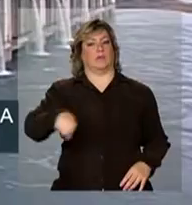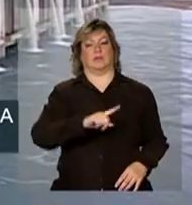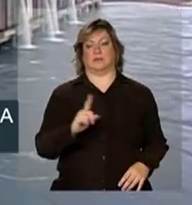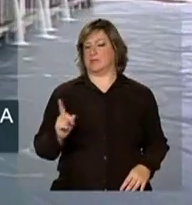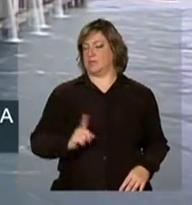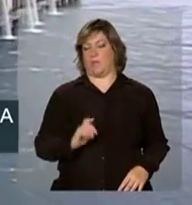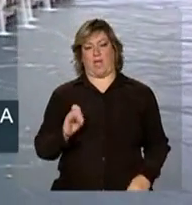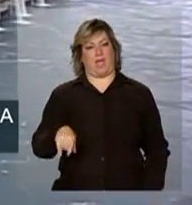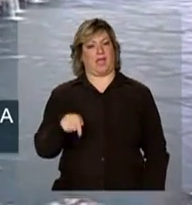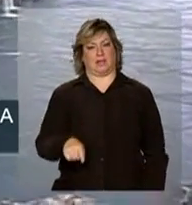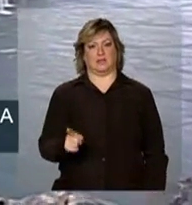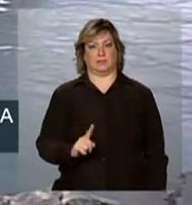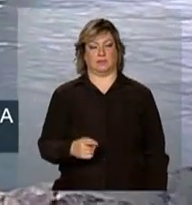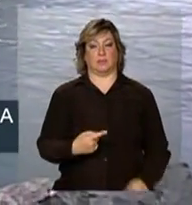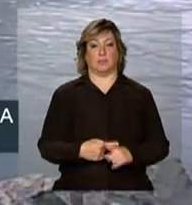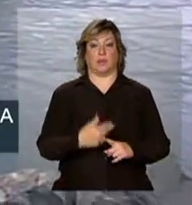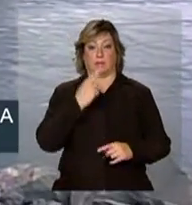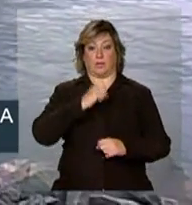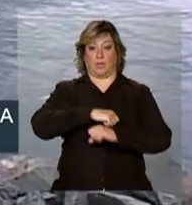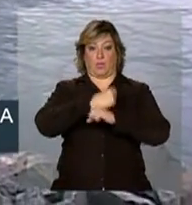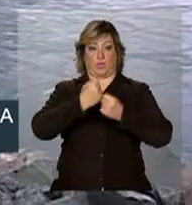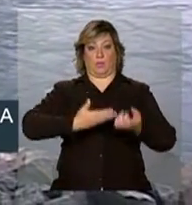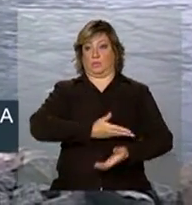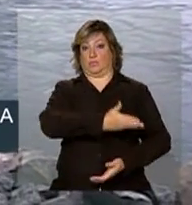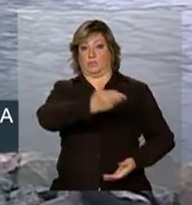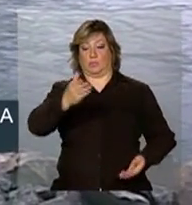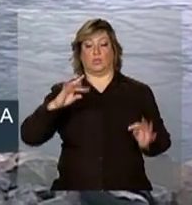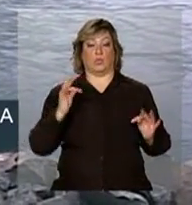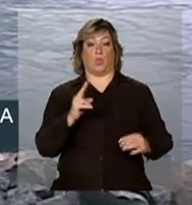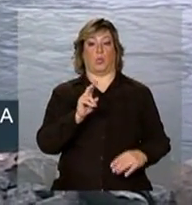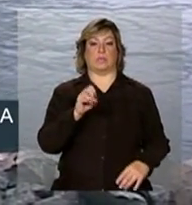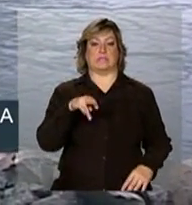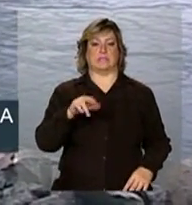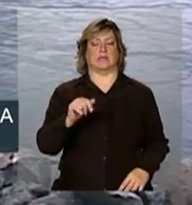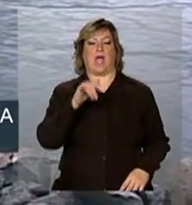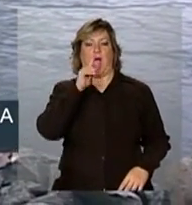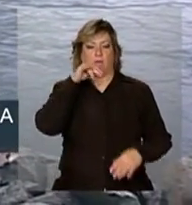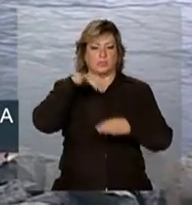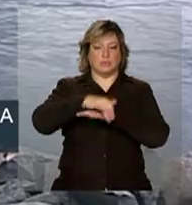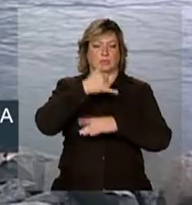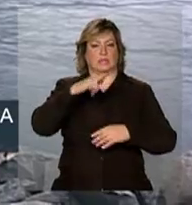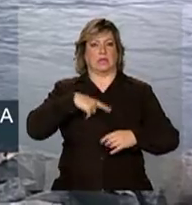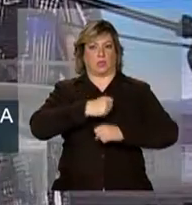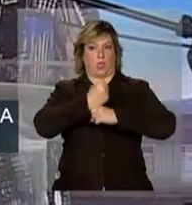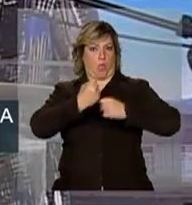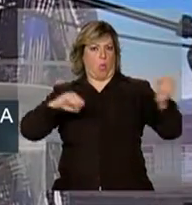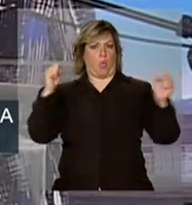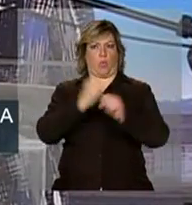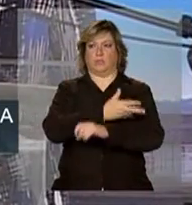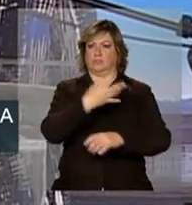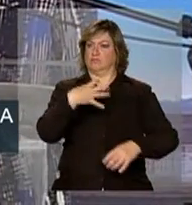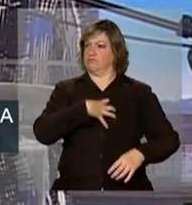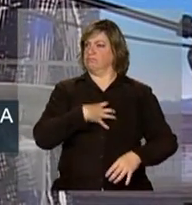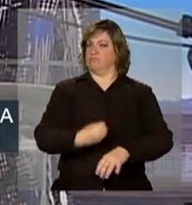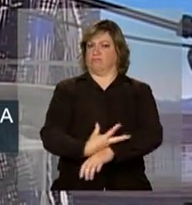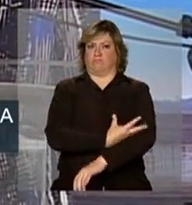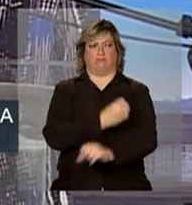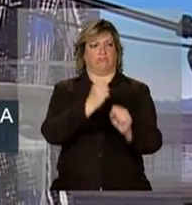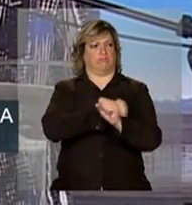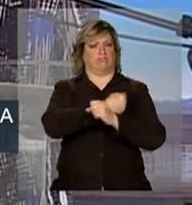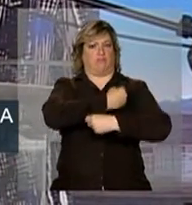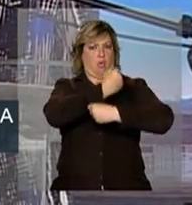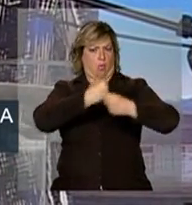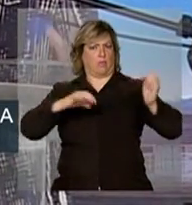tampouco essa grandiosidade que toda usina hidrelétrica tem e que é comovente, porque